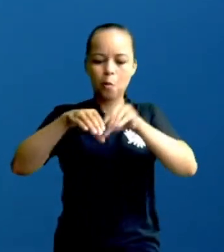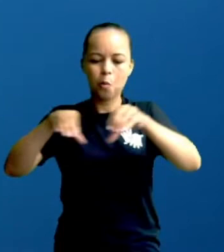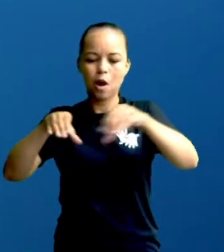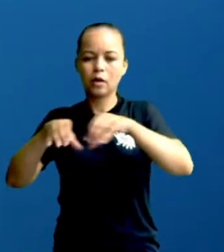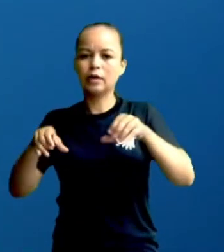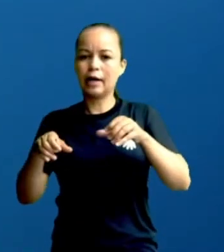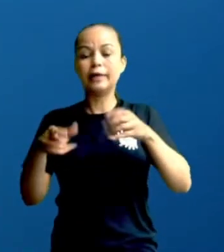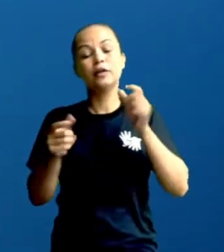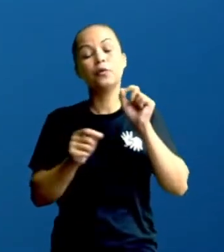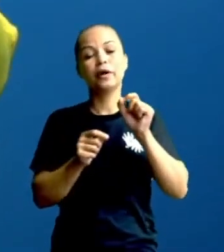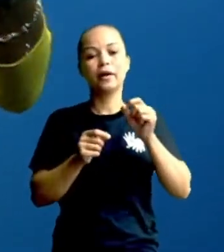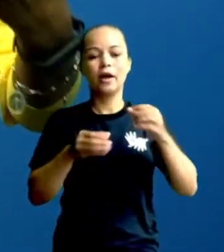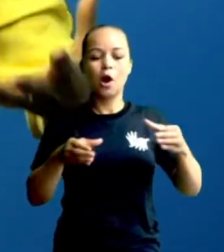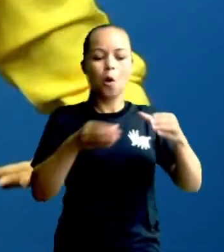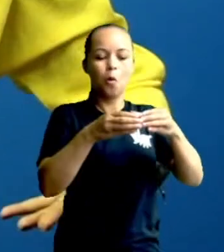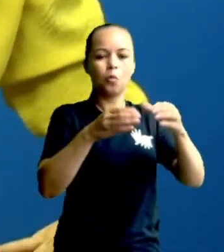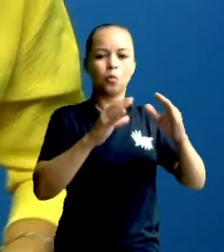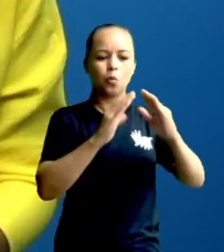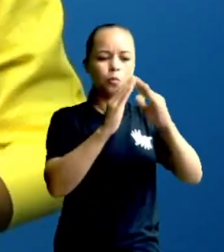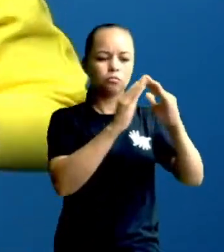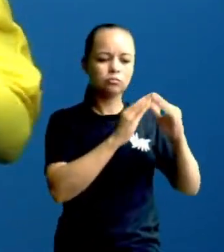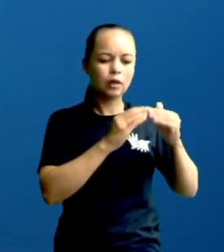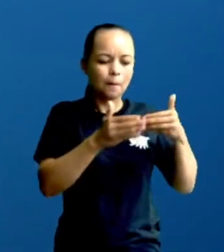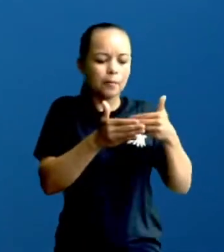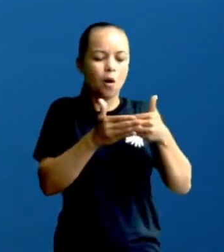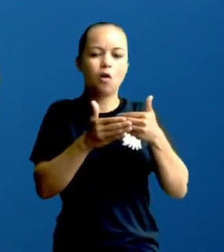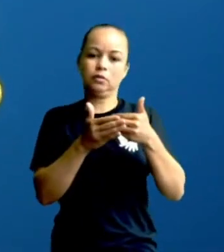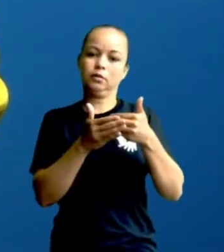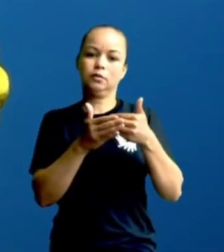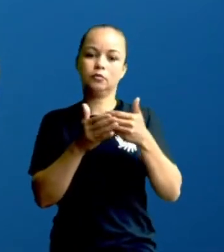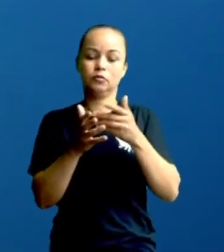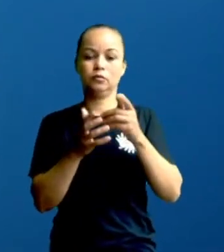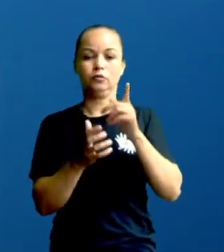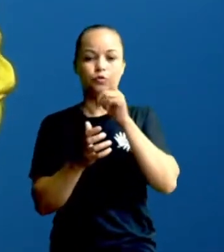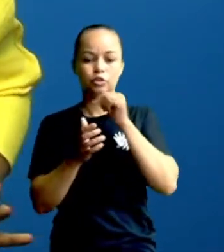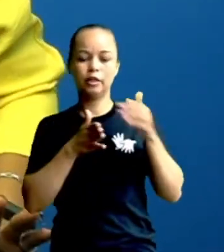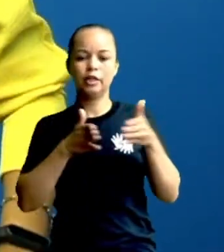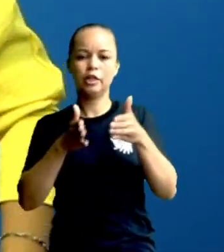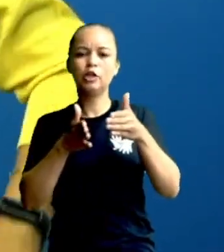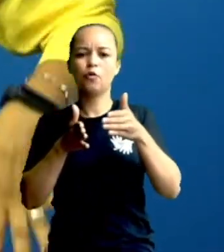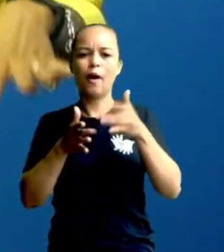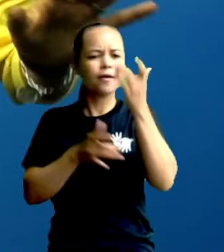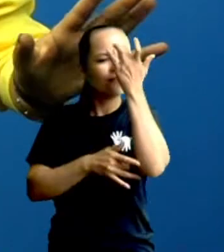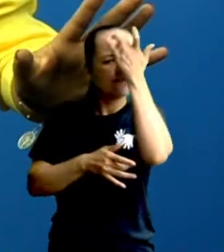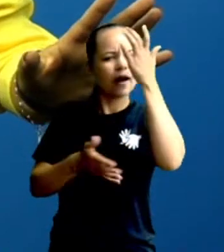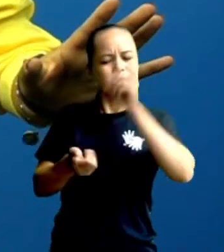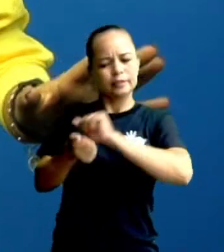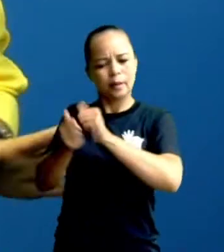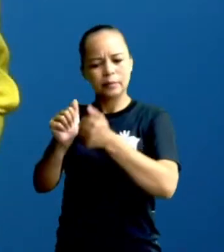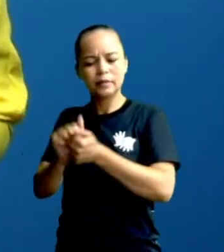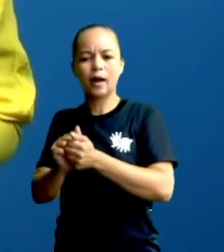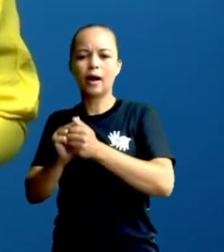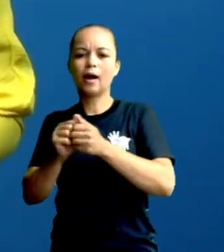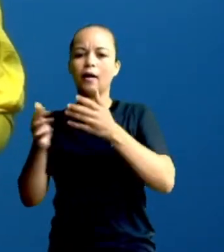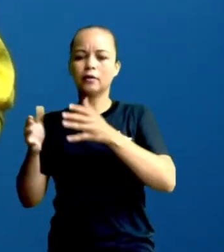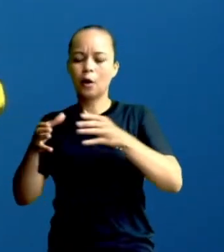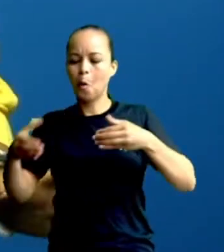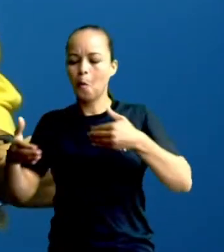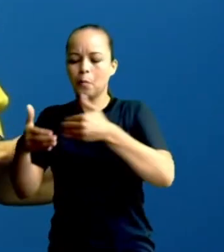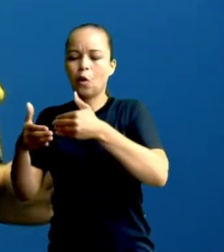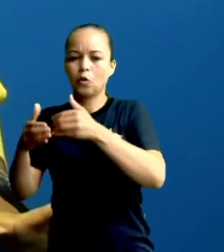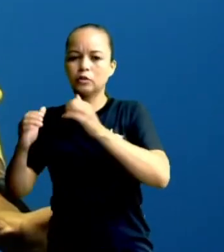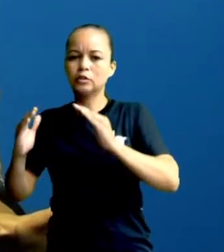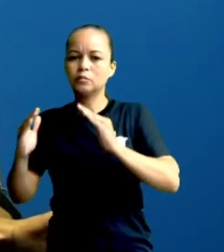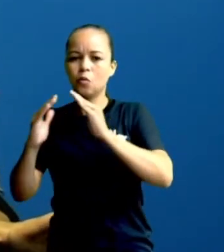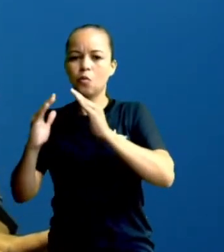criavam animais, então ficava tudo mais fácil se adaptar, levantar acampamento perto